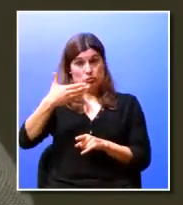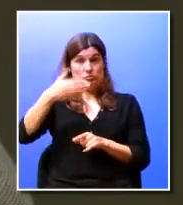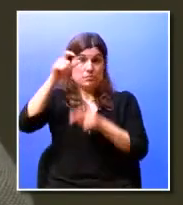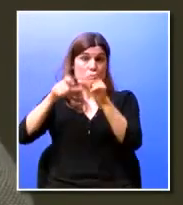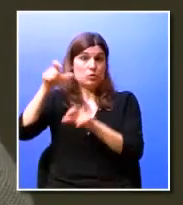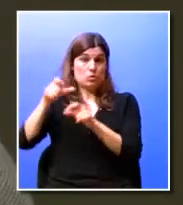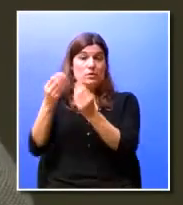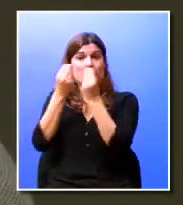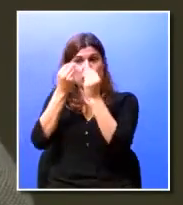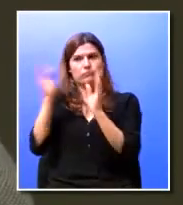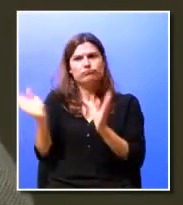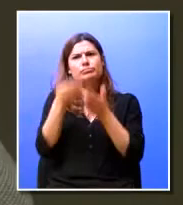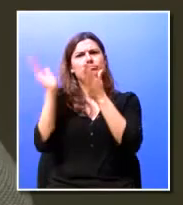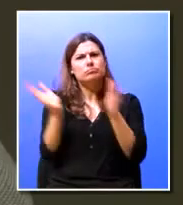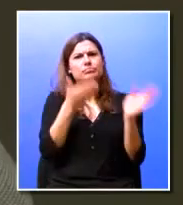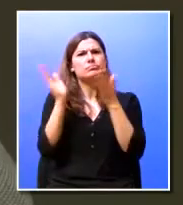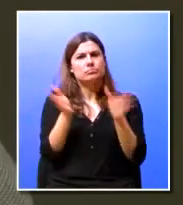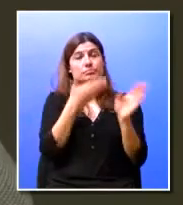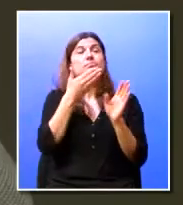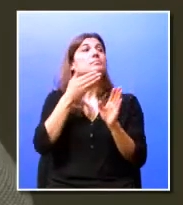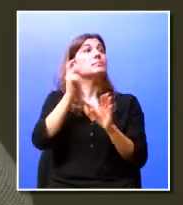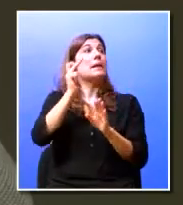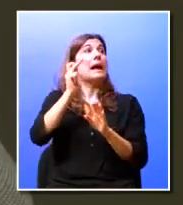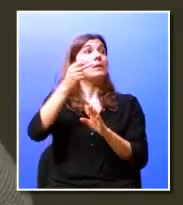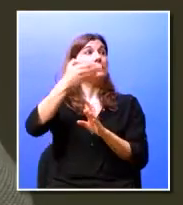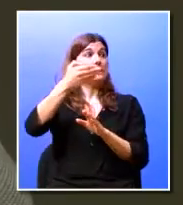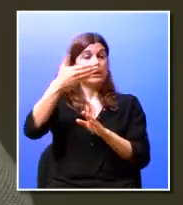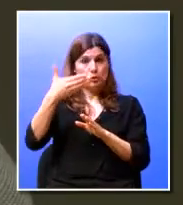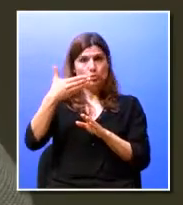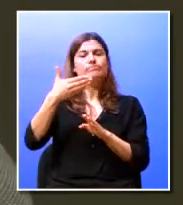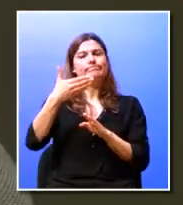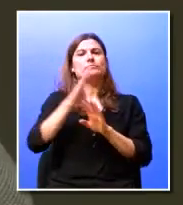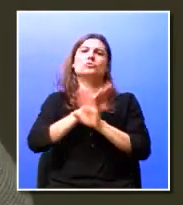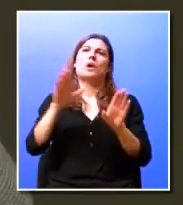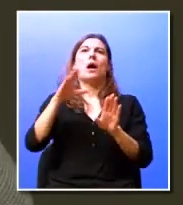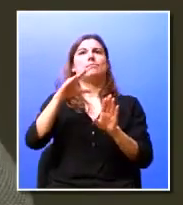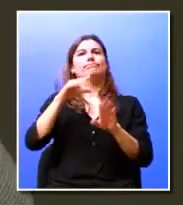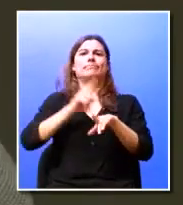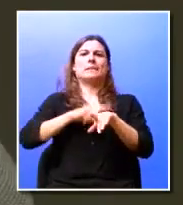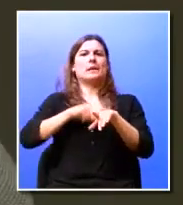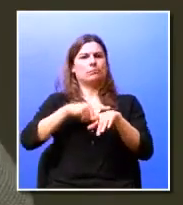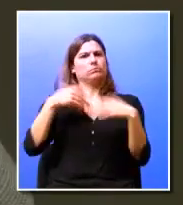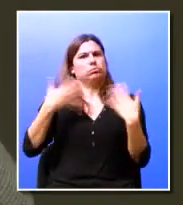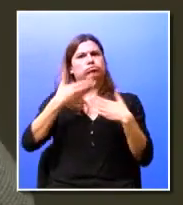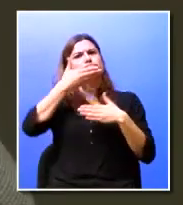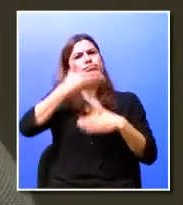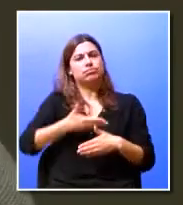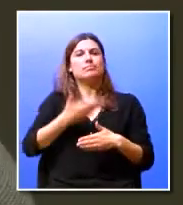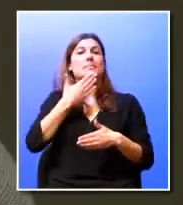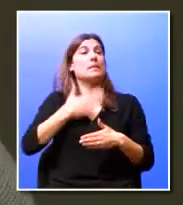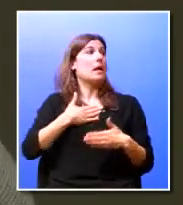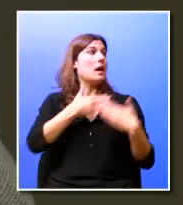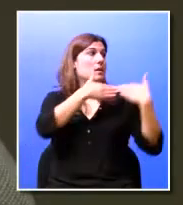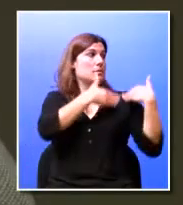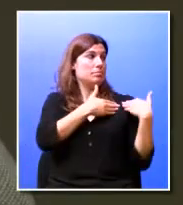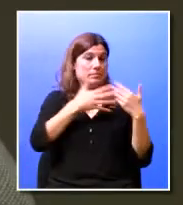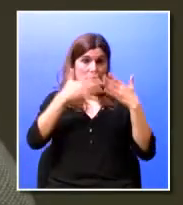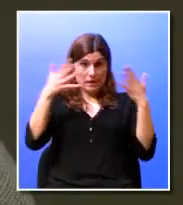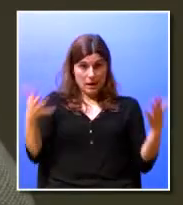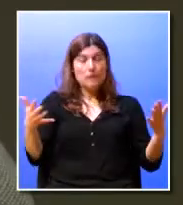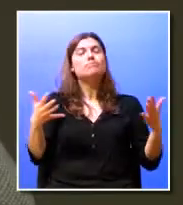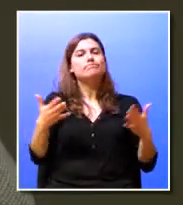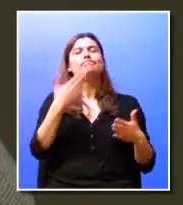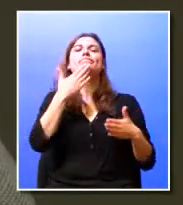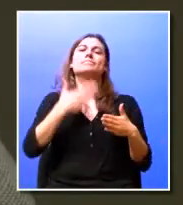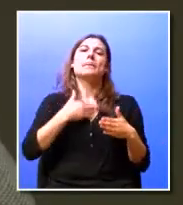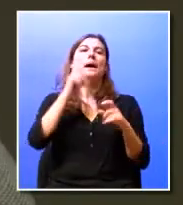Nós consideramos 71 anos uma fase de maturidade que nos responsabiliza, que nos faz tornarmos